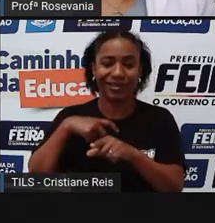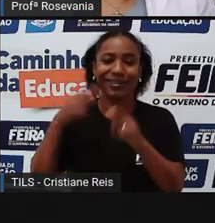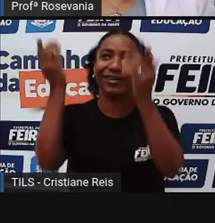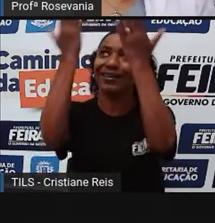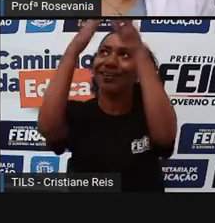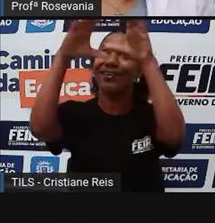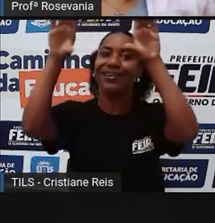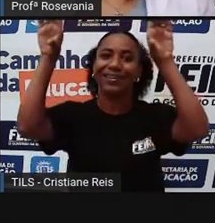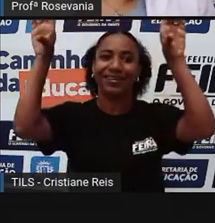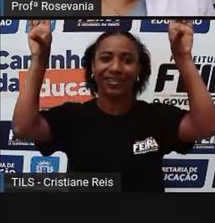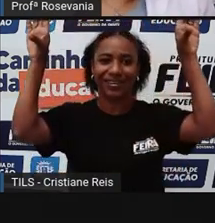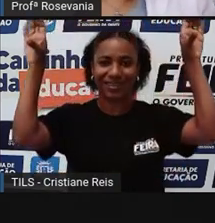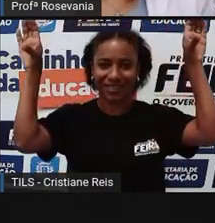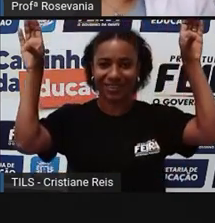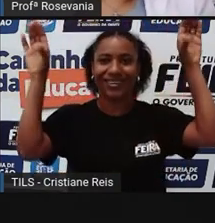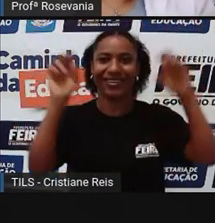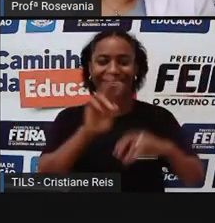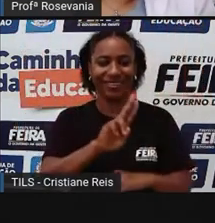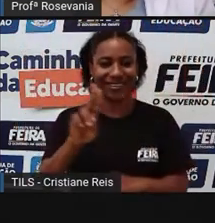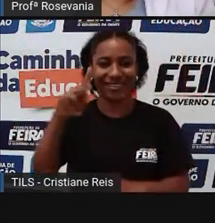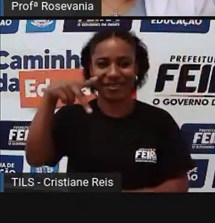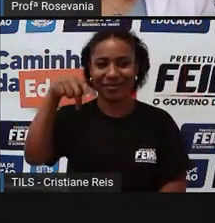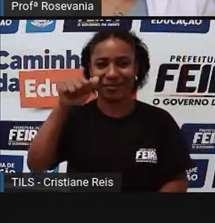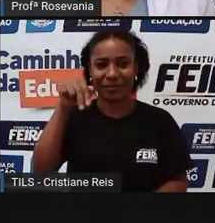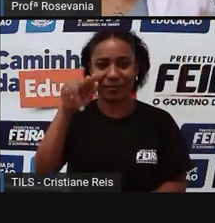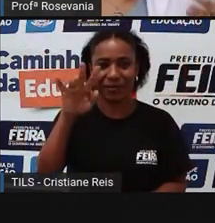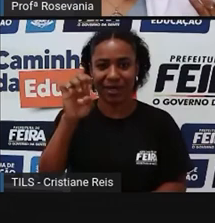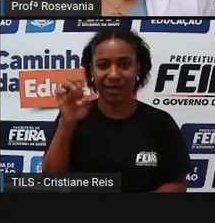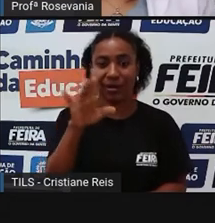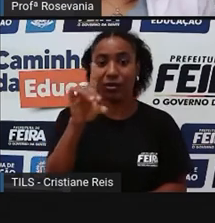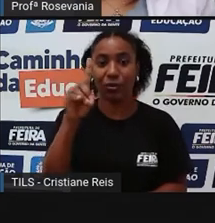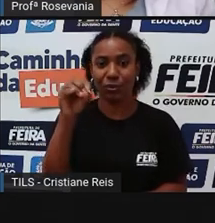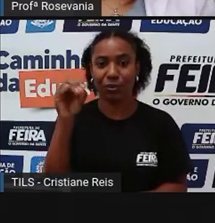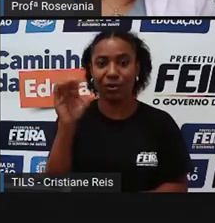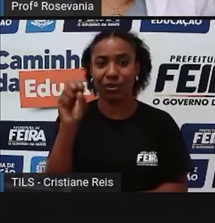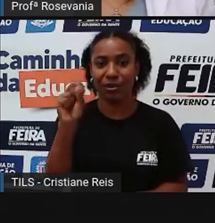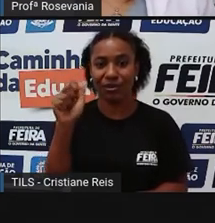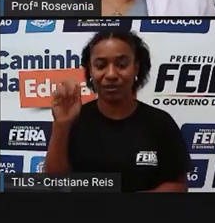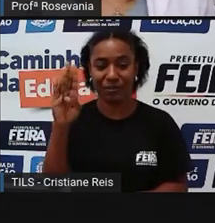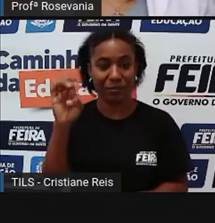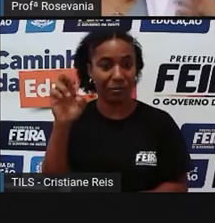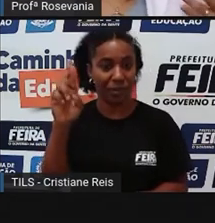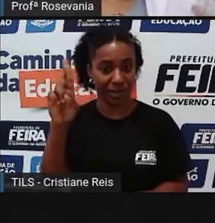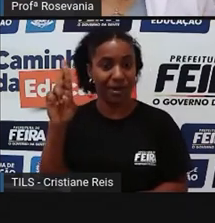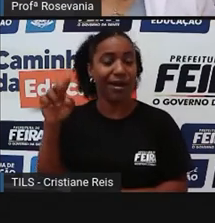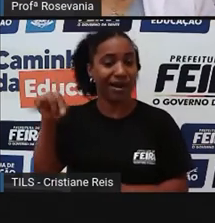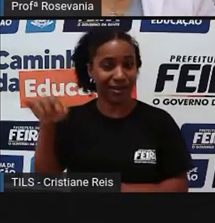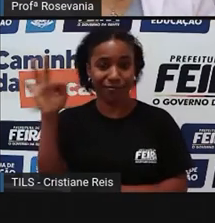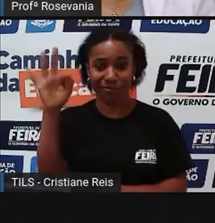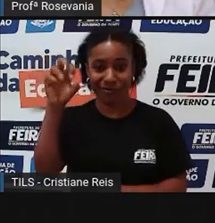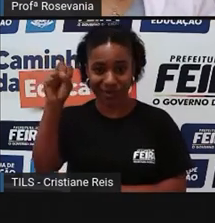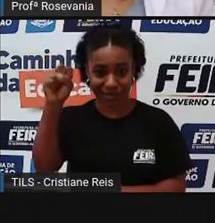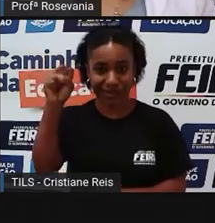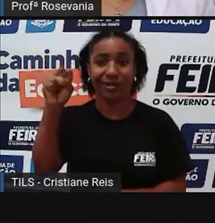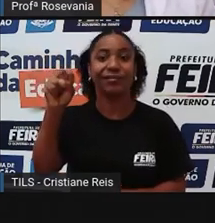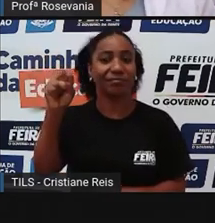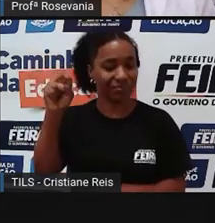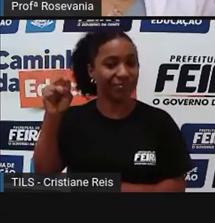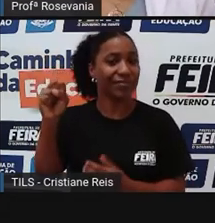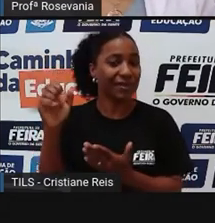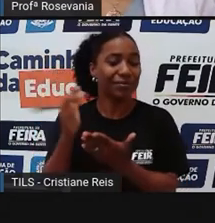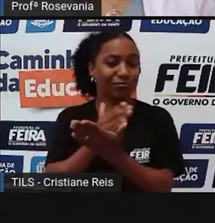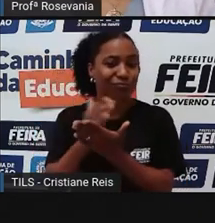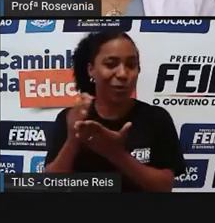projetor que é o único que tem na América do Sul, da qualidade dele, né, da capacidade que ele tem de projeção,